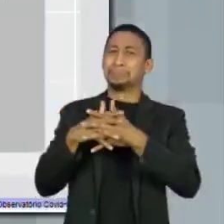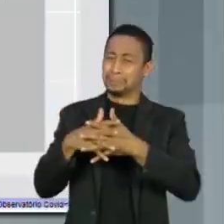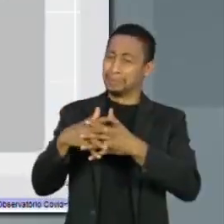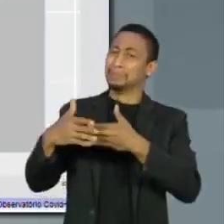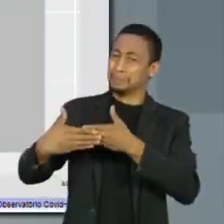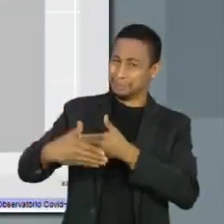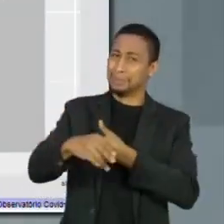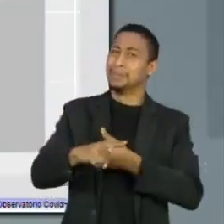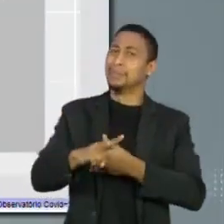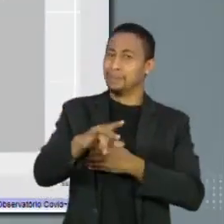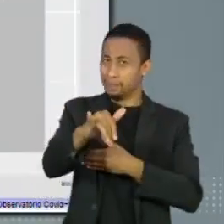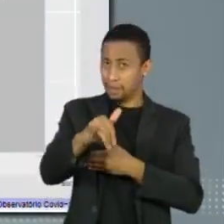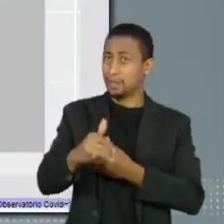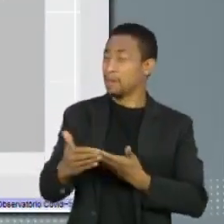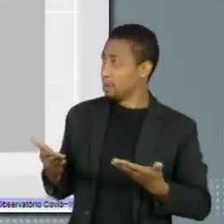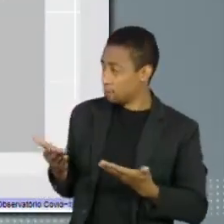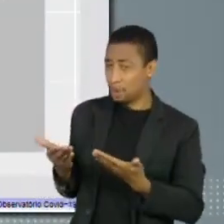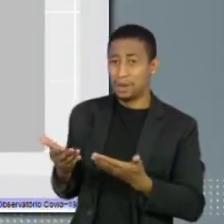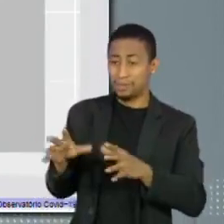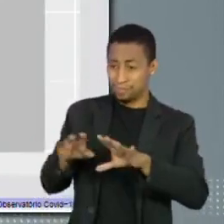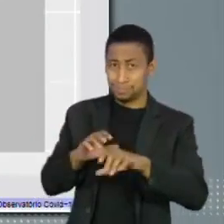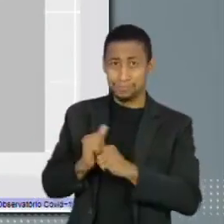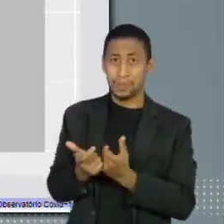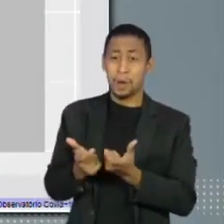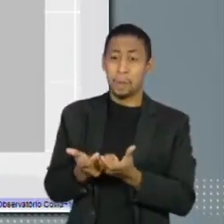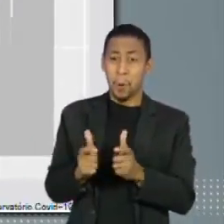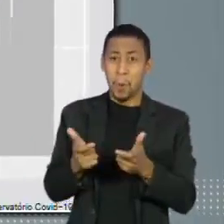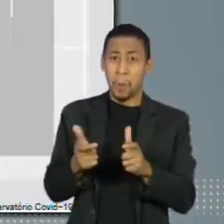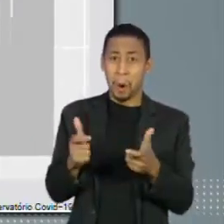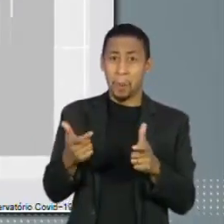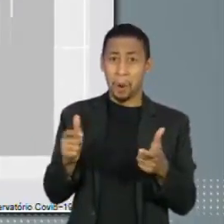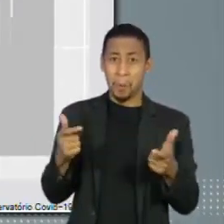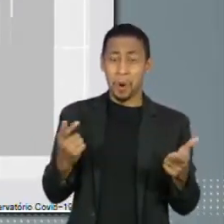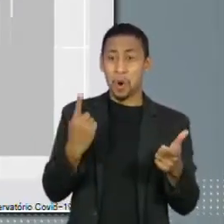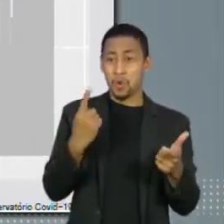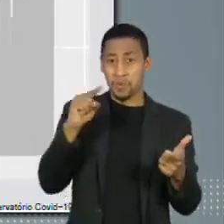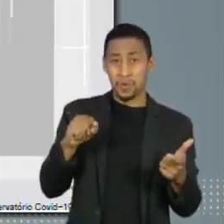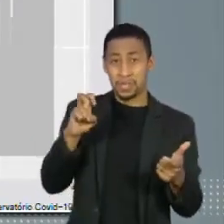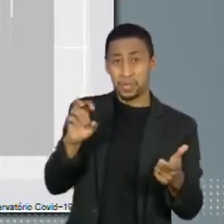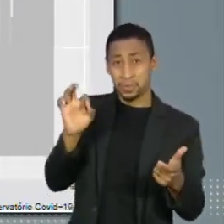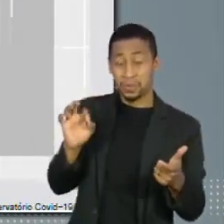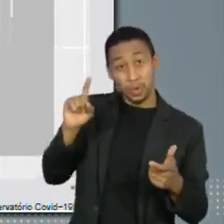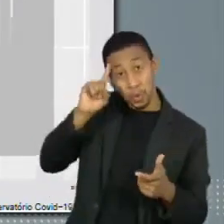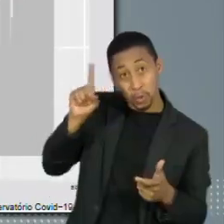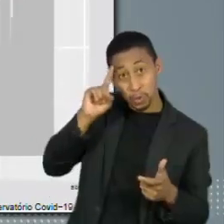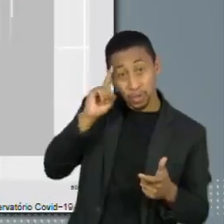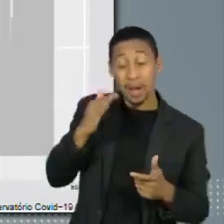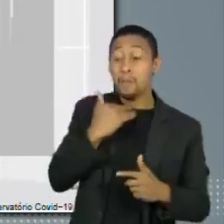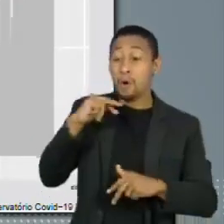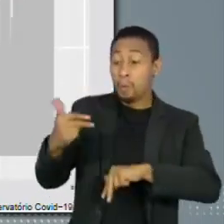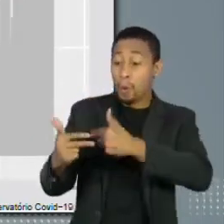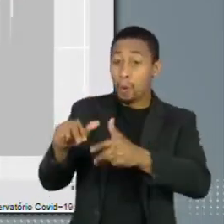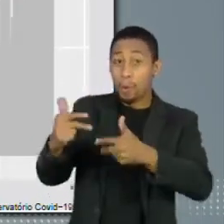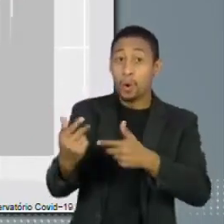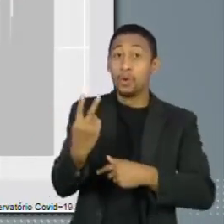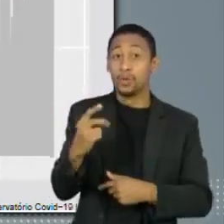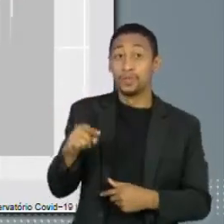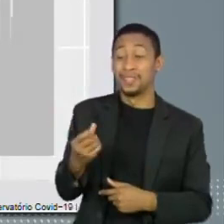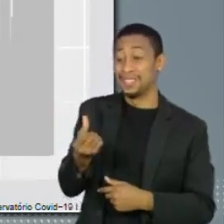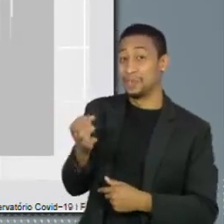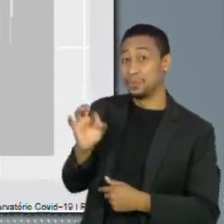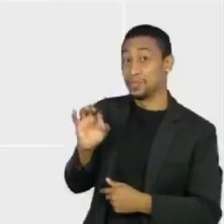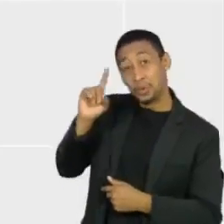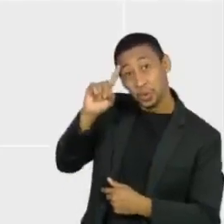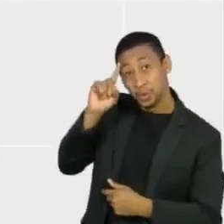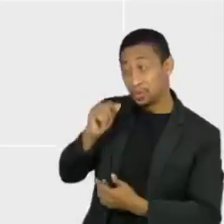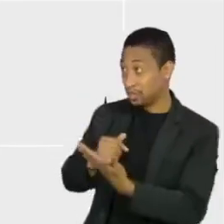Neste momento, número de casos aumenta 1,5% ao dia. As mortes crescem 2,6% a cada dia, segundo